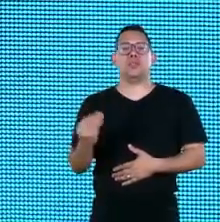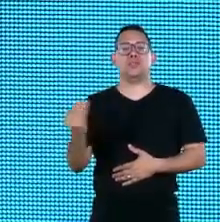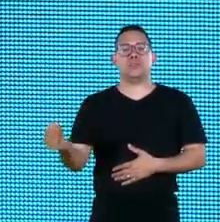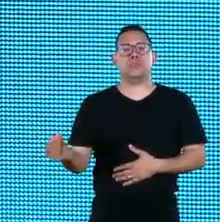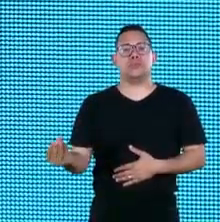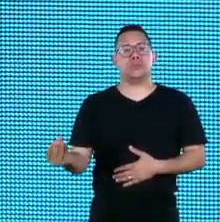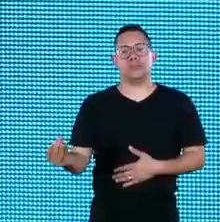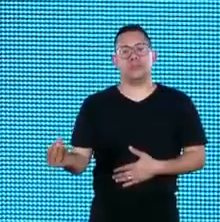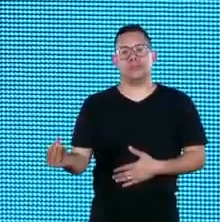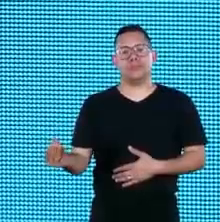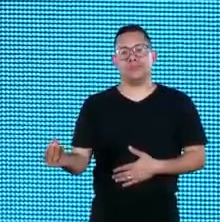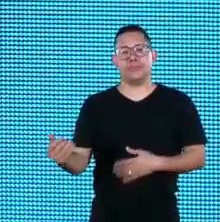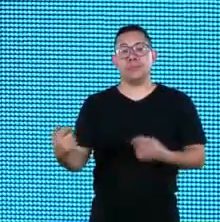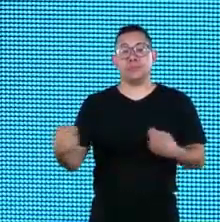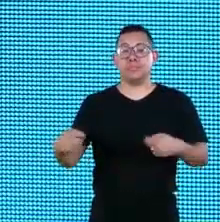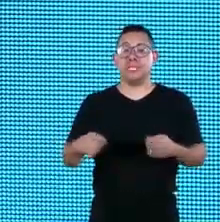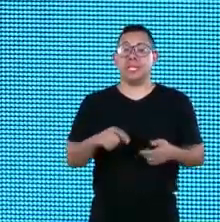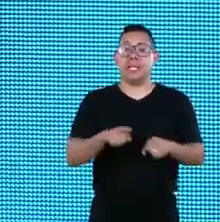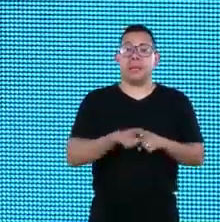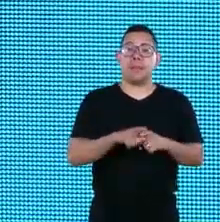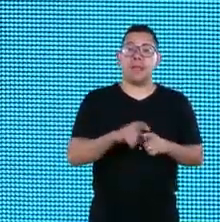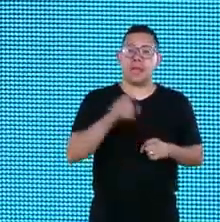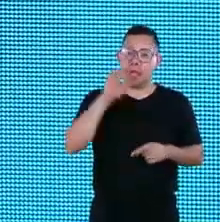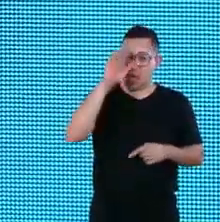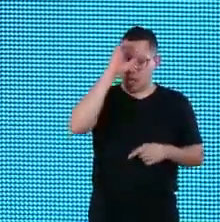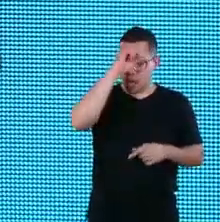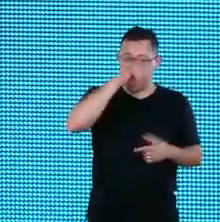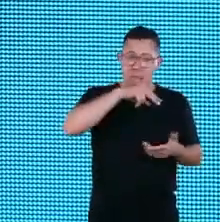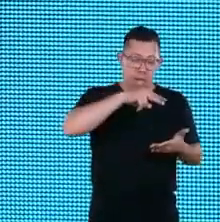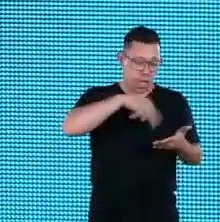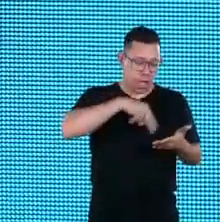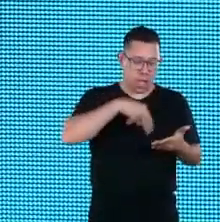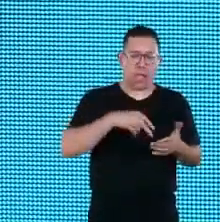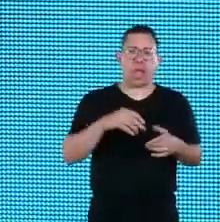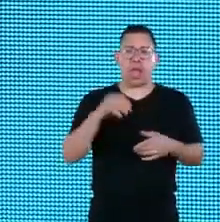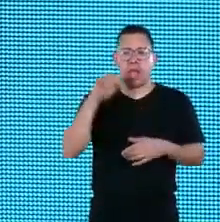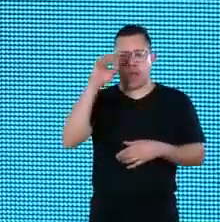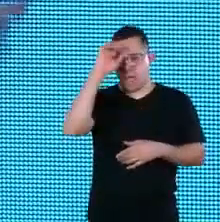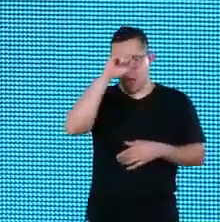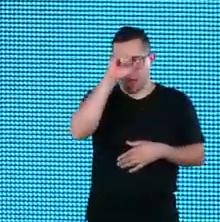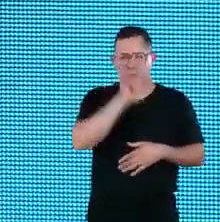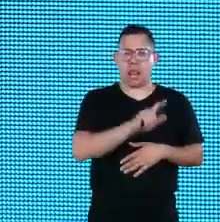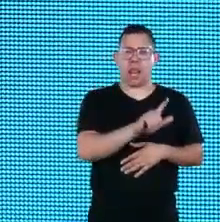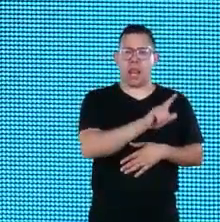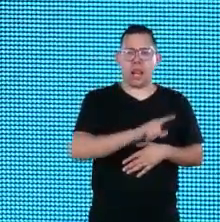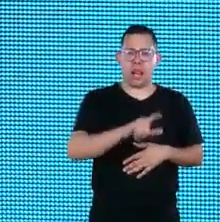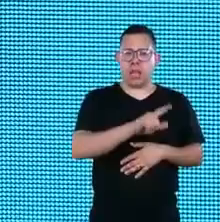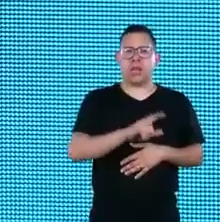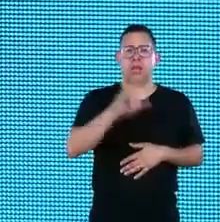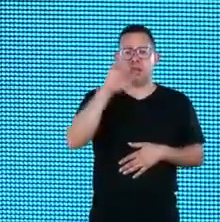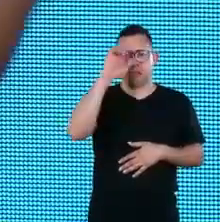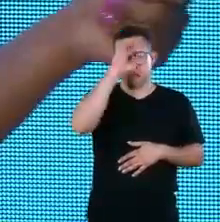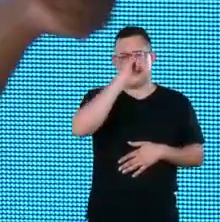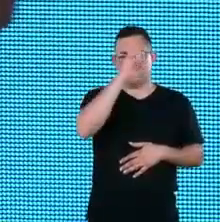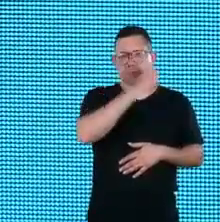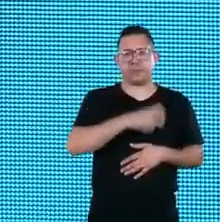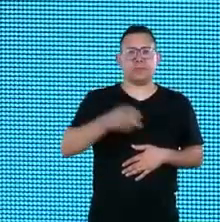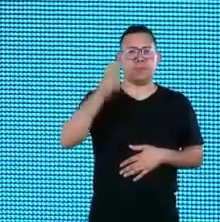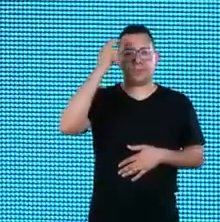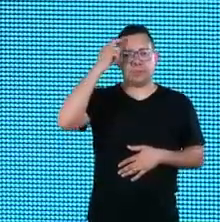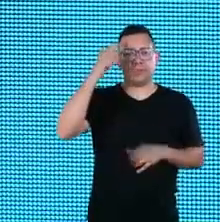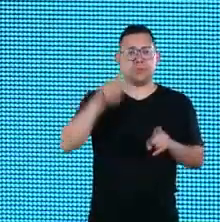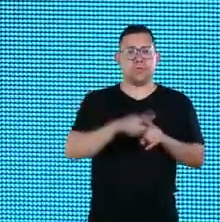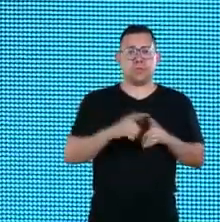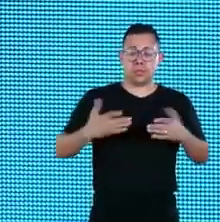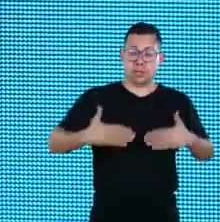saber ler né curtir saber da literatura saber da cultura ter energia para